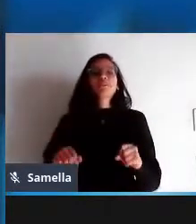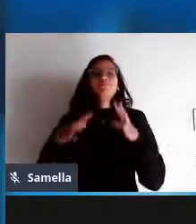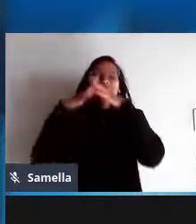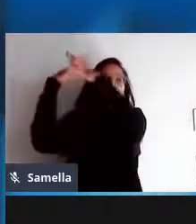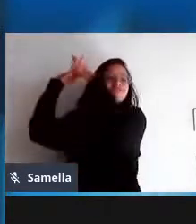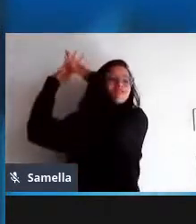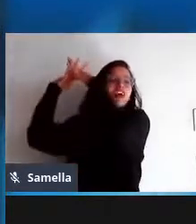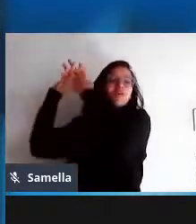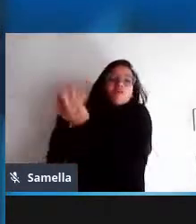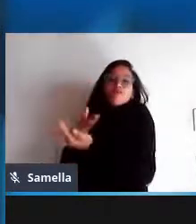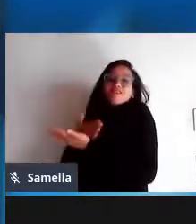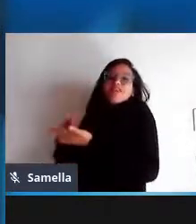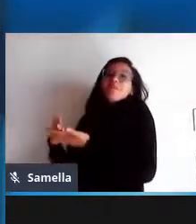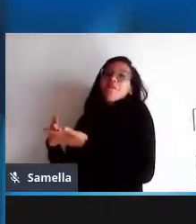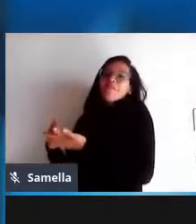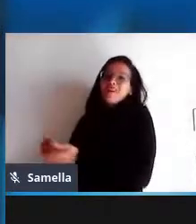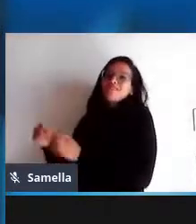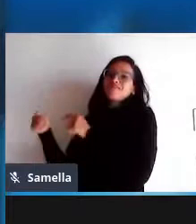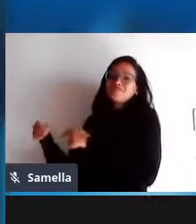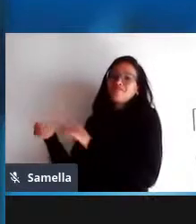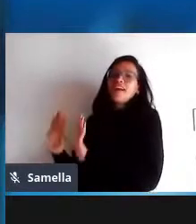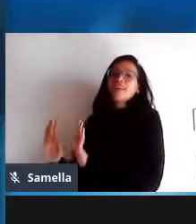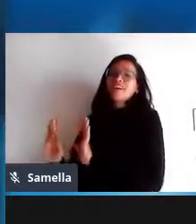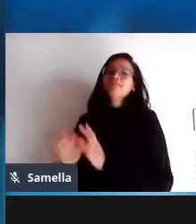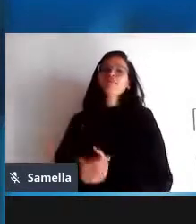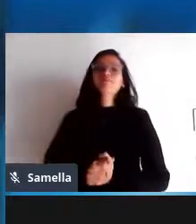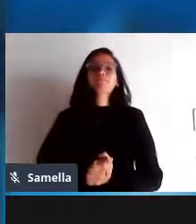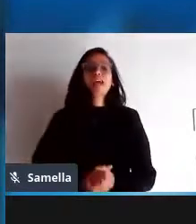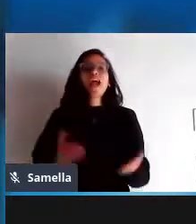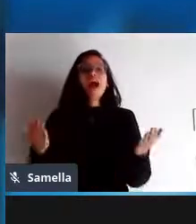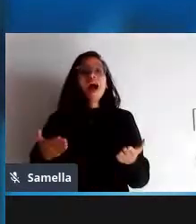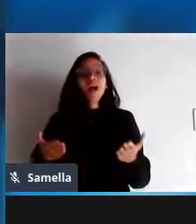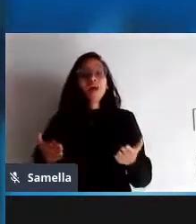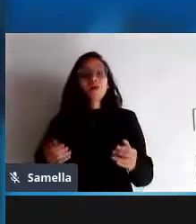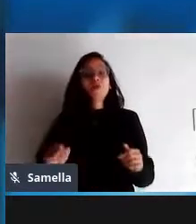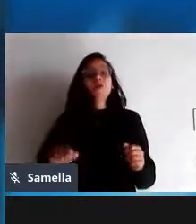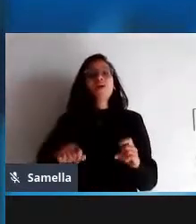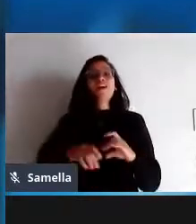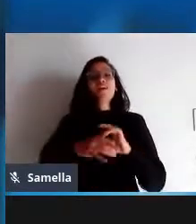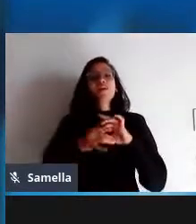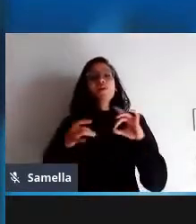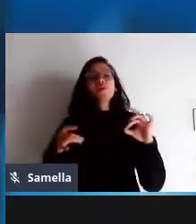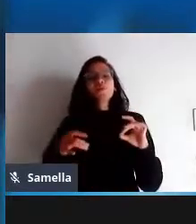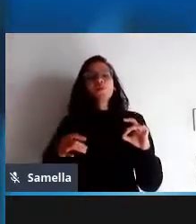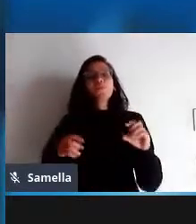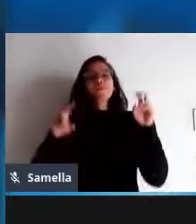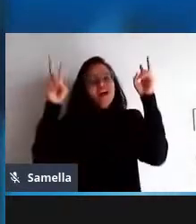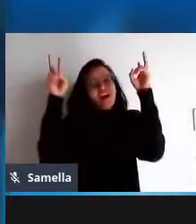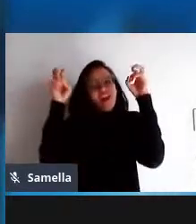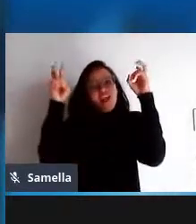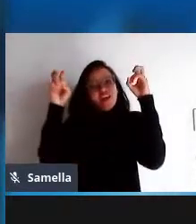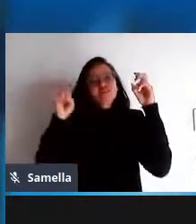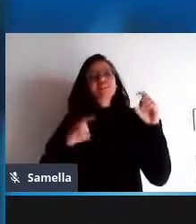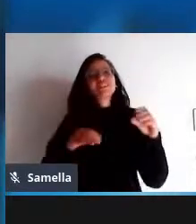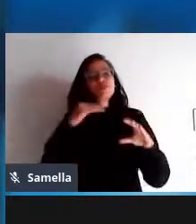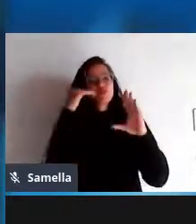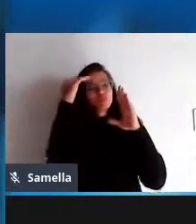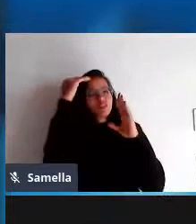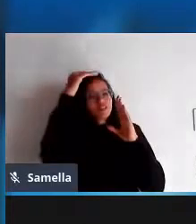um outro aspecto do modelo de desenvolvimento do software livre é essa ênfase no desenvolvimento